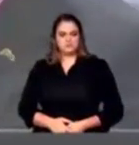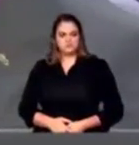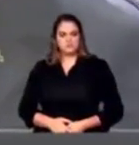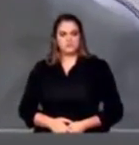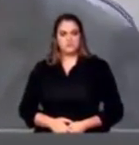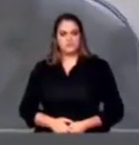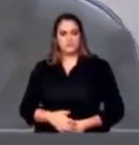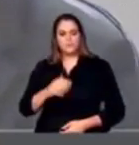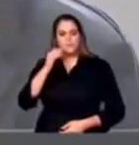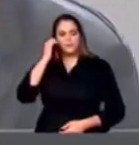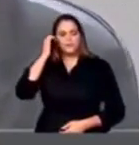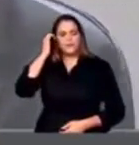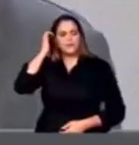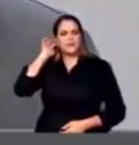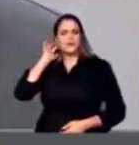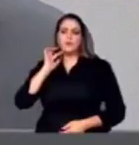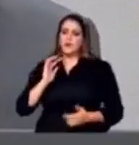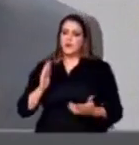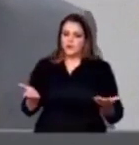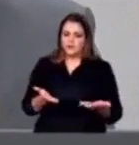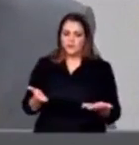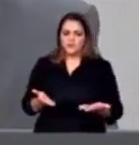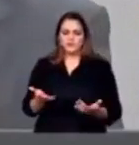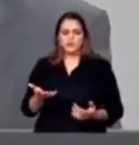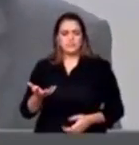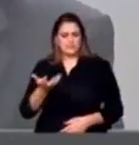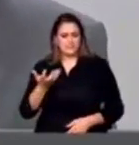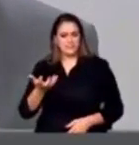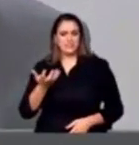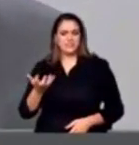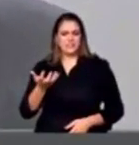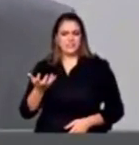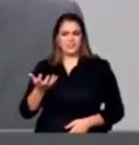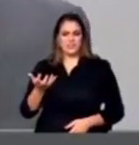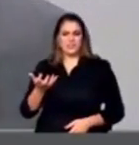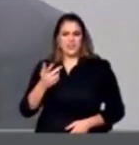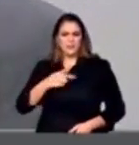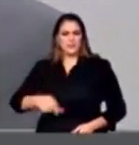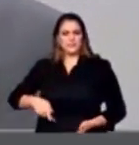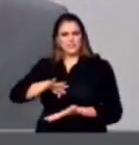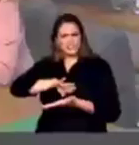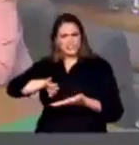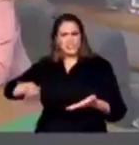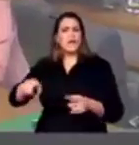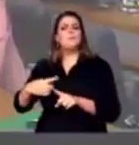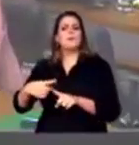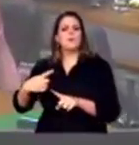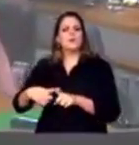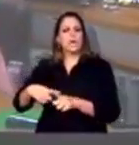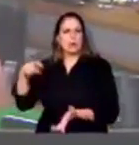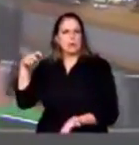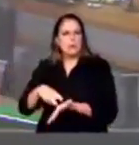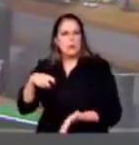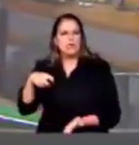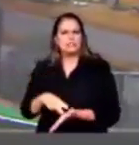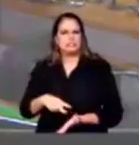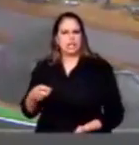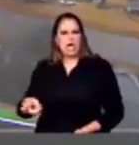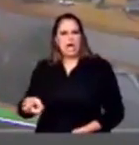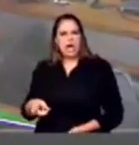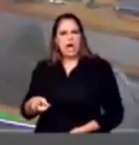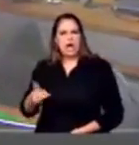processo político de afastamento, não é exatamente punir. Condenar a pessoa da presidente, é sim